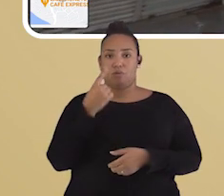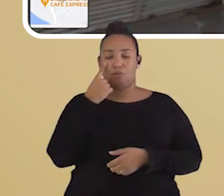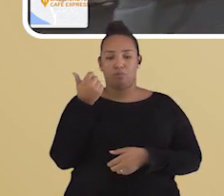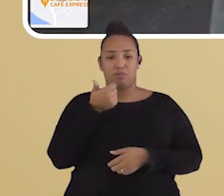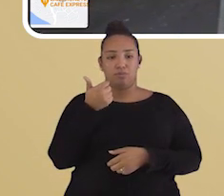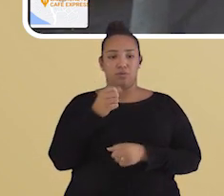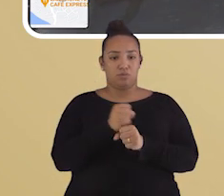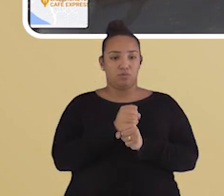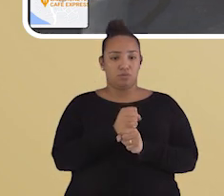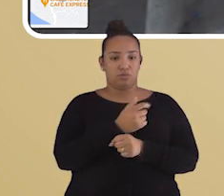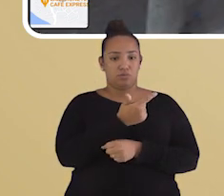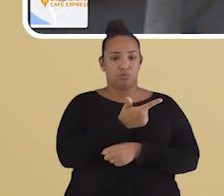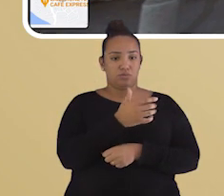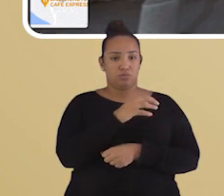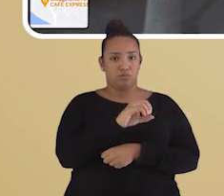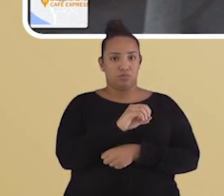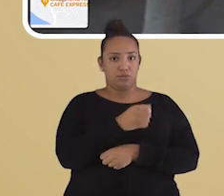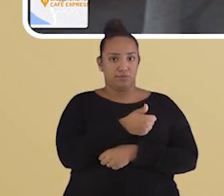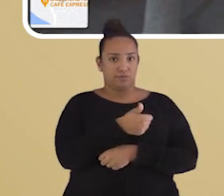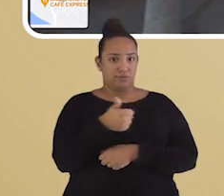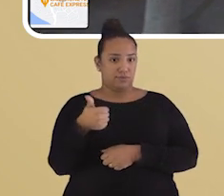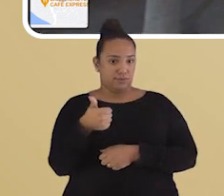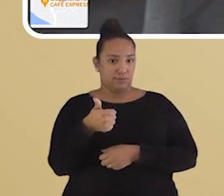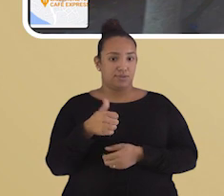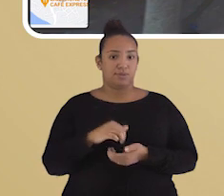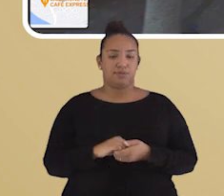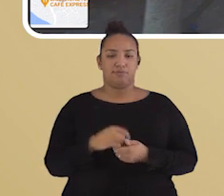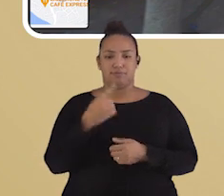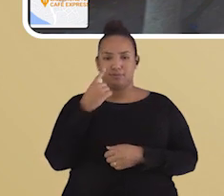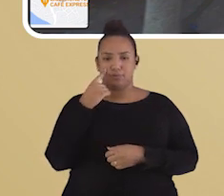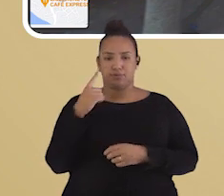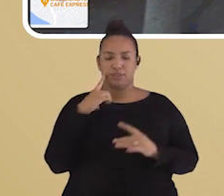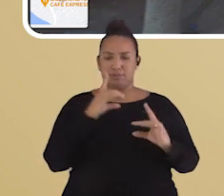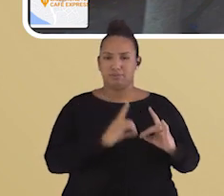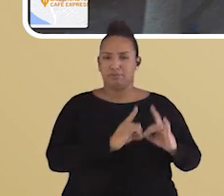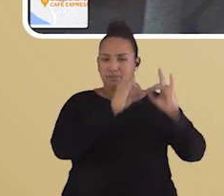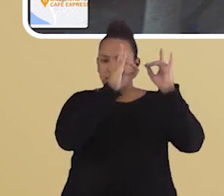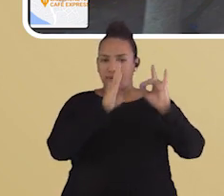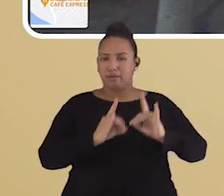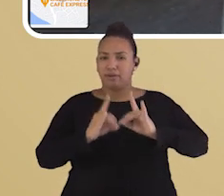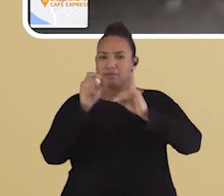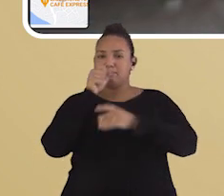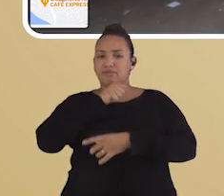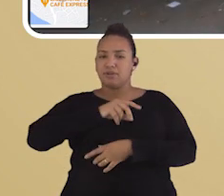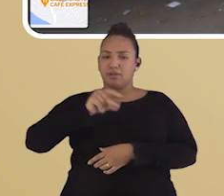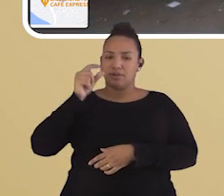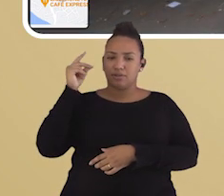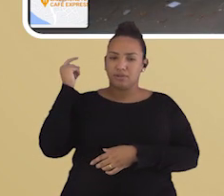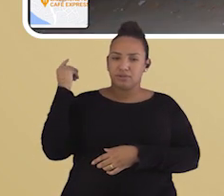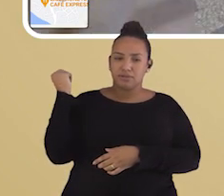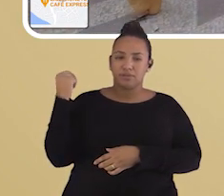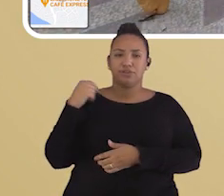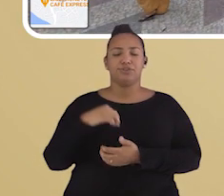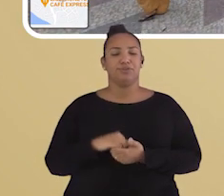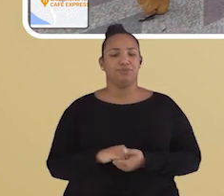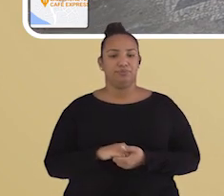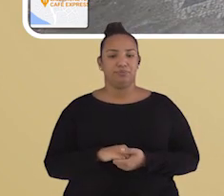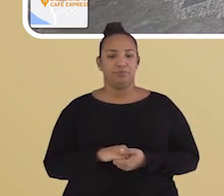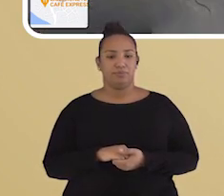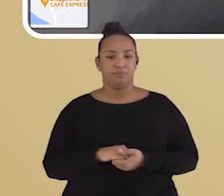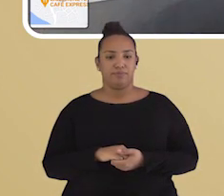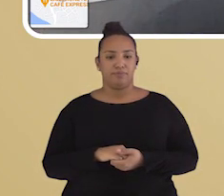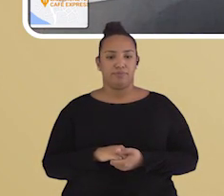aí, 2011. Olha que diferença! Vários prédios mais antigos aí nessa calçada.